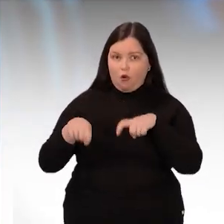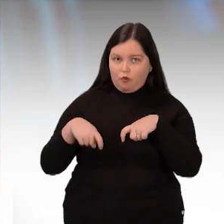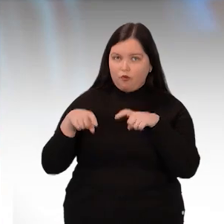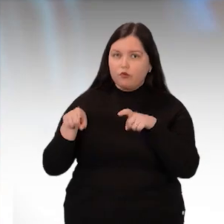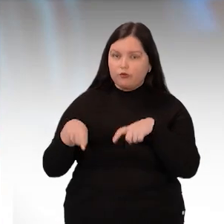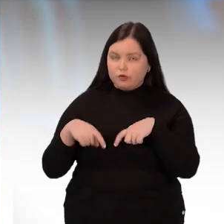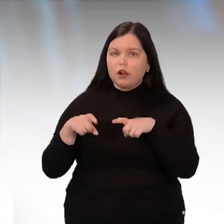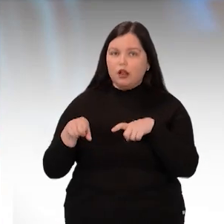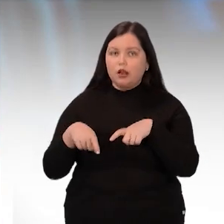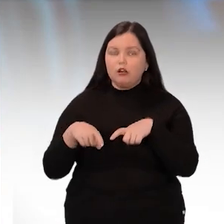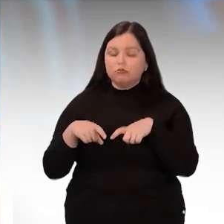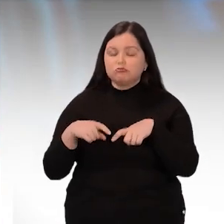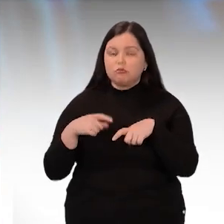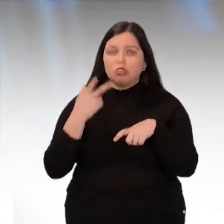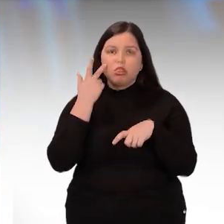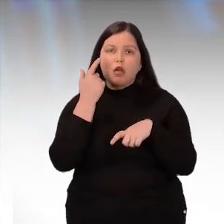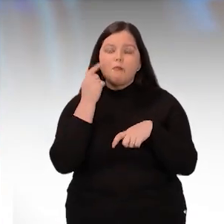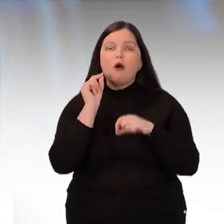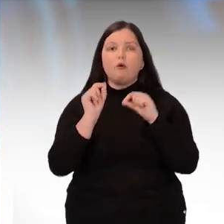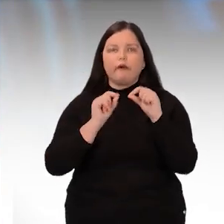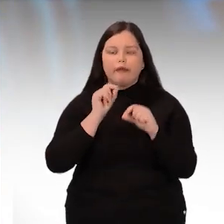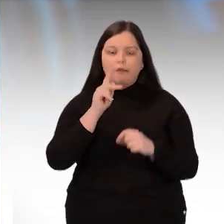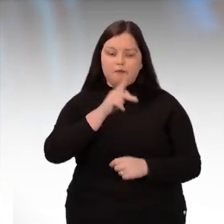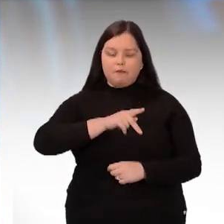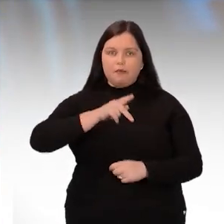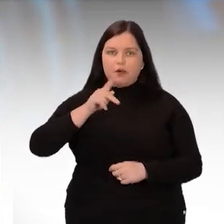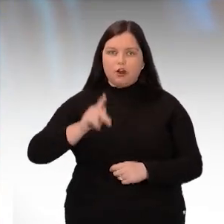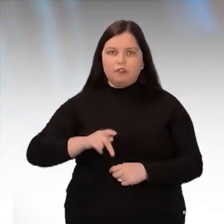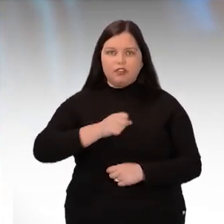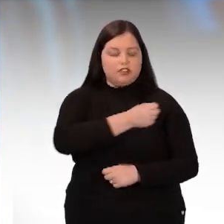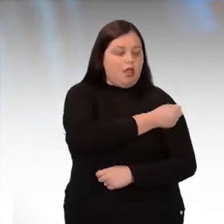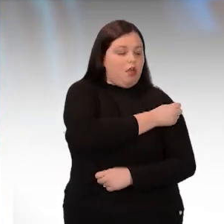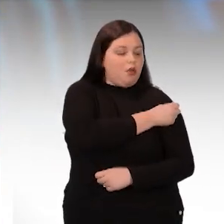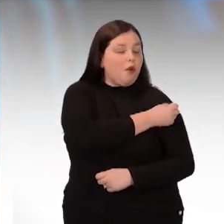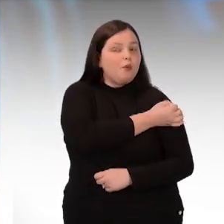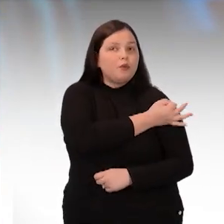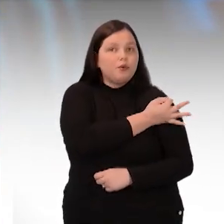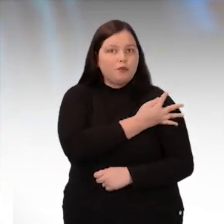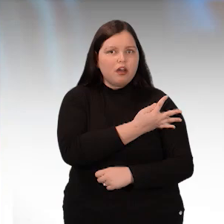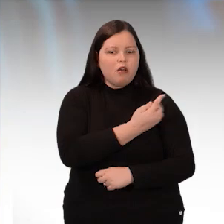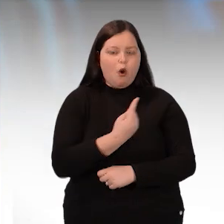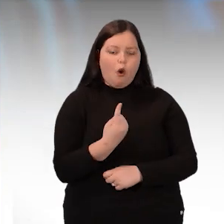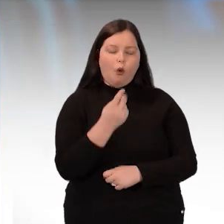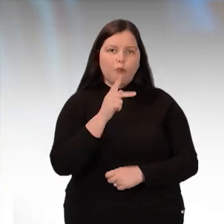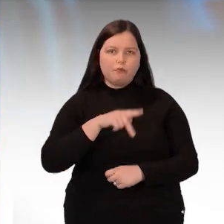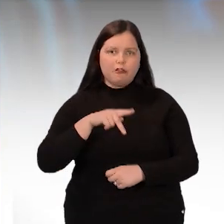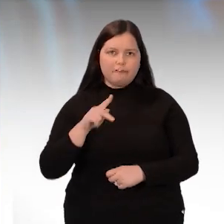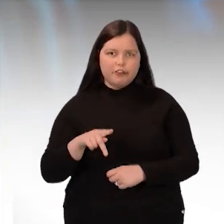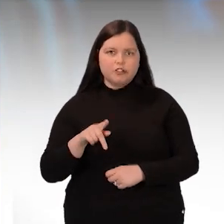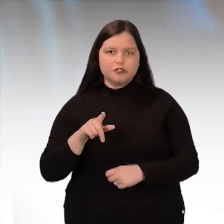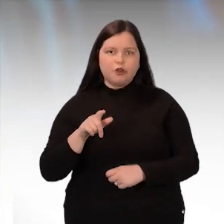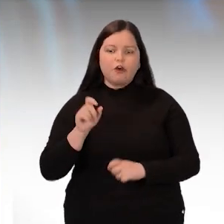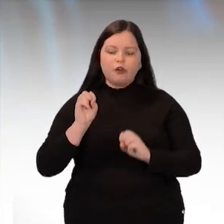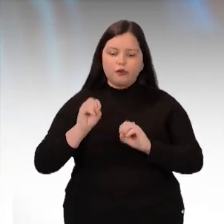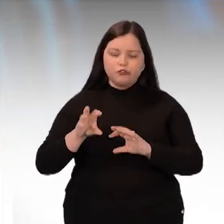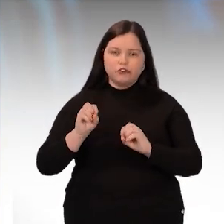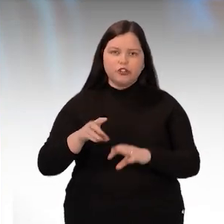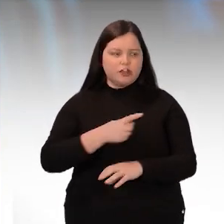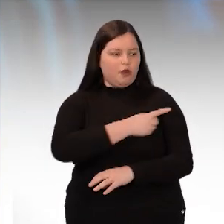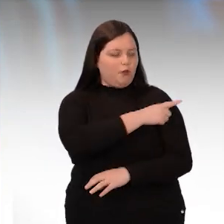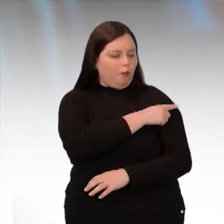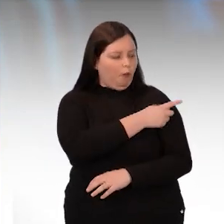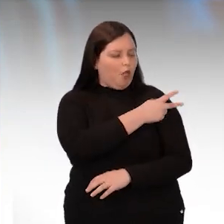rurais, é muito comum ter professores que eles falam multisseriados. Um professor só dando aula para,